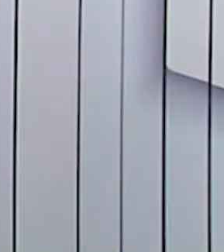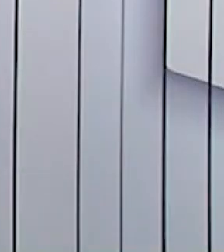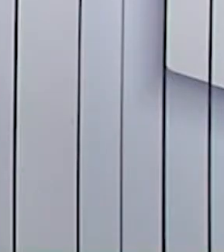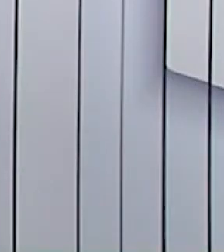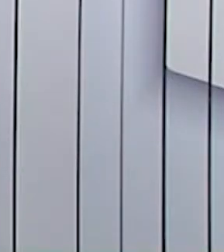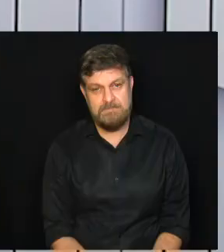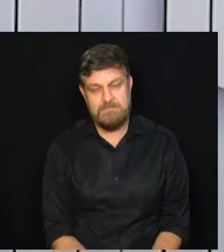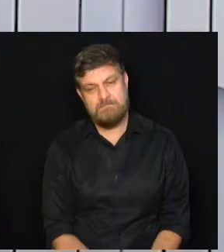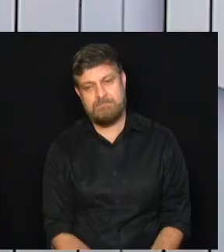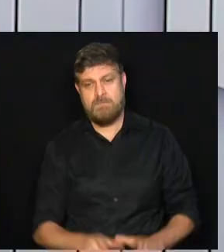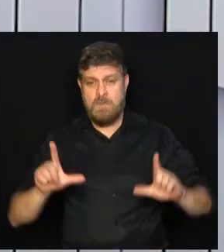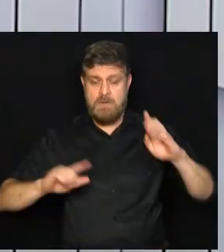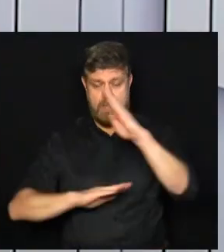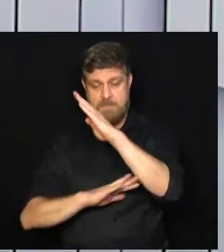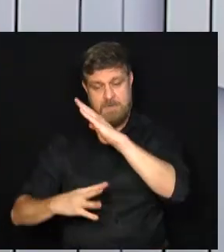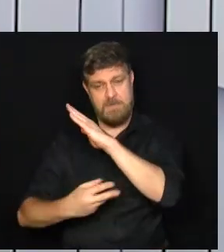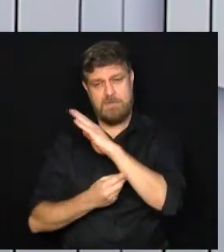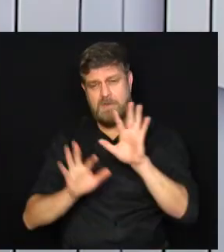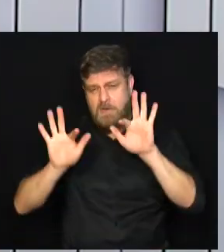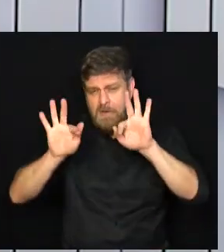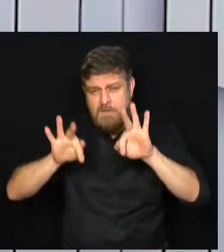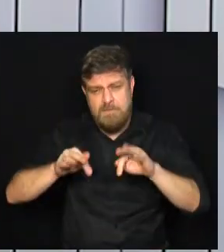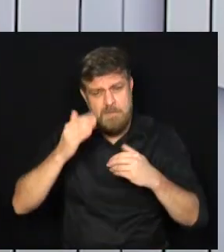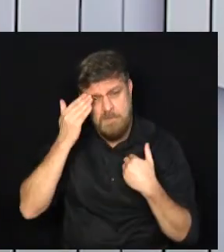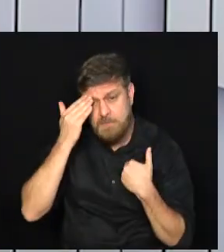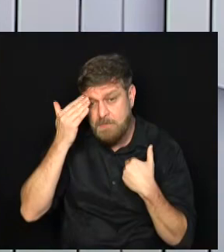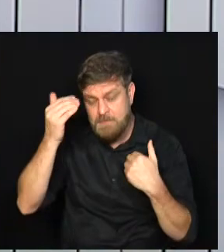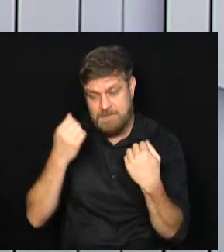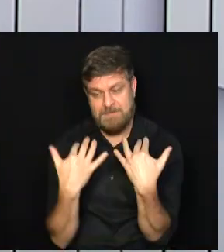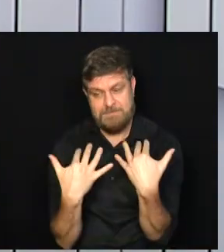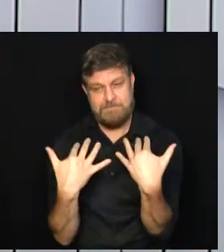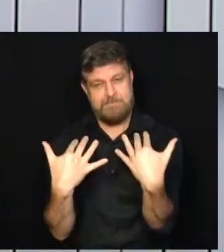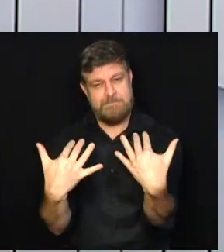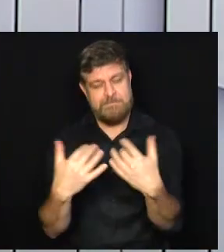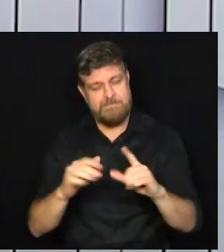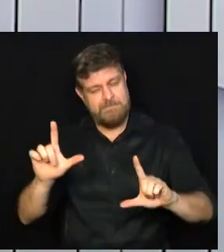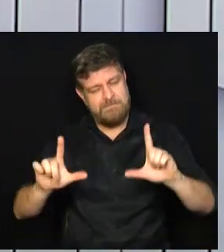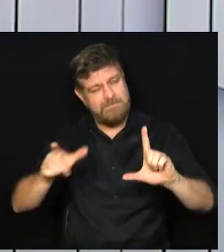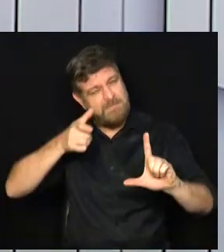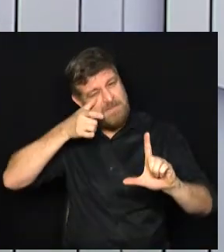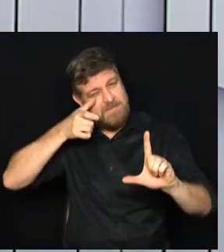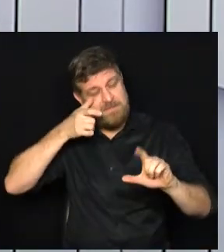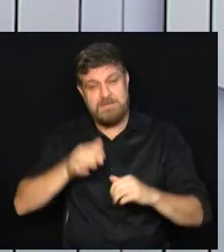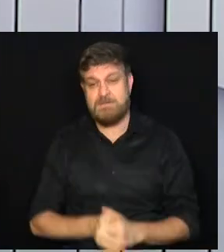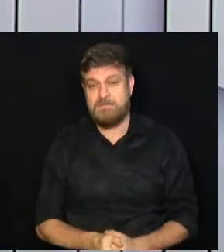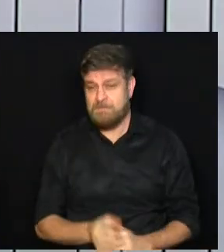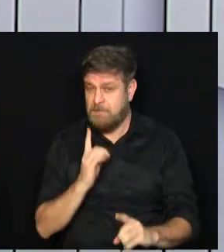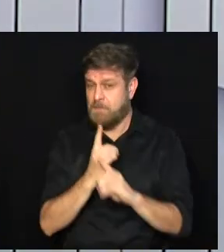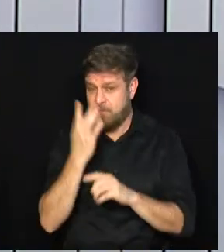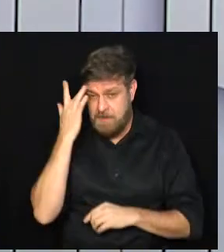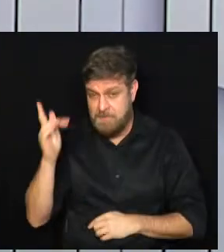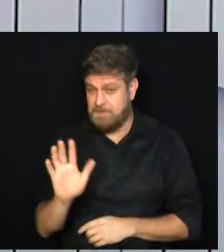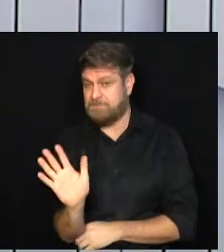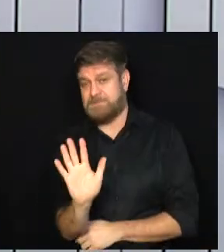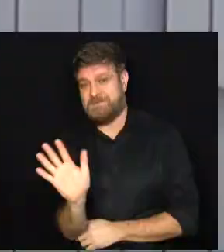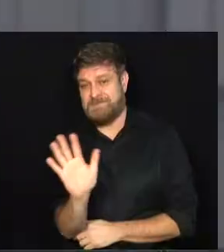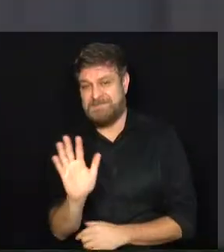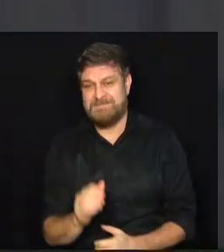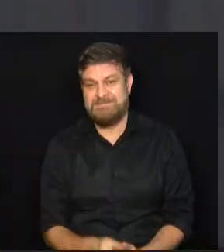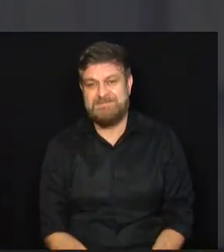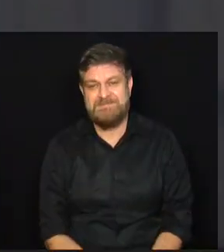O Câmara Total fica por aqui. Muito obrigado pela sua companhia, pela sua audiência. Até amanhã. Tchau, tchau.